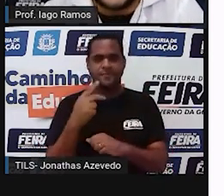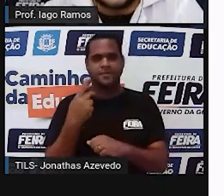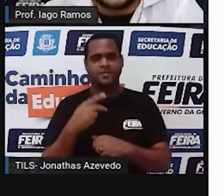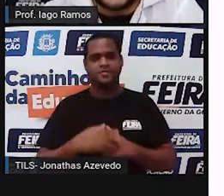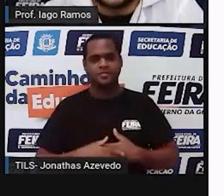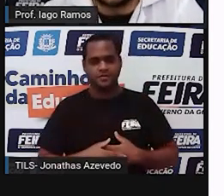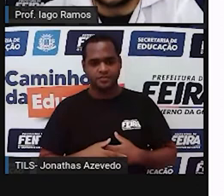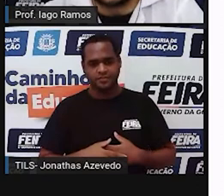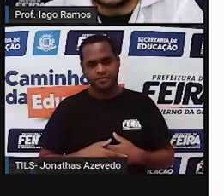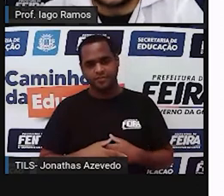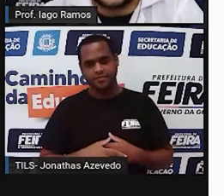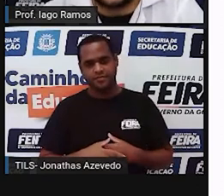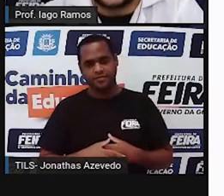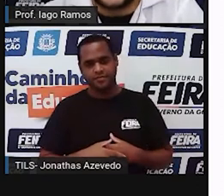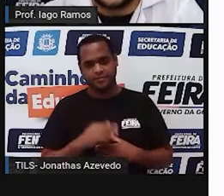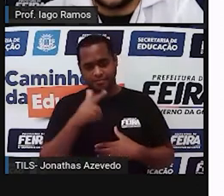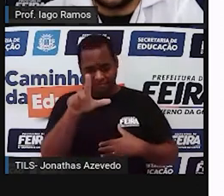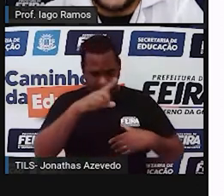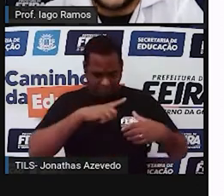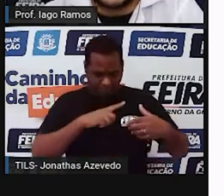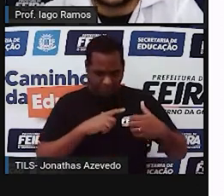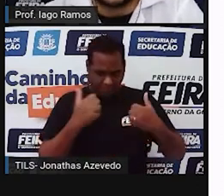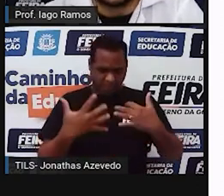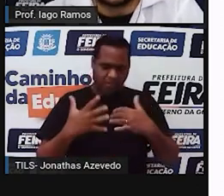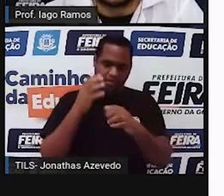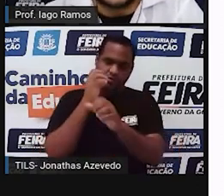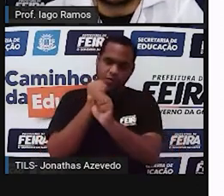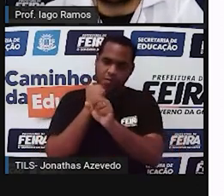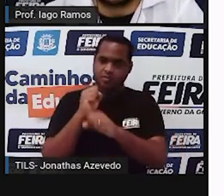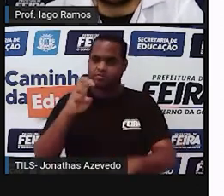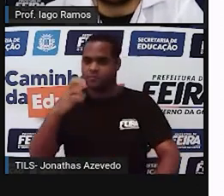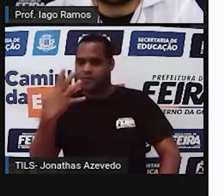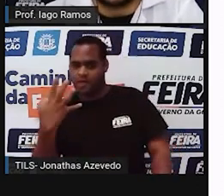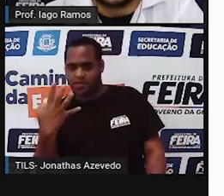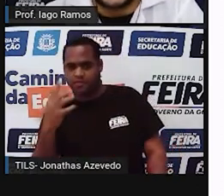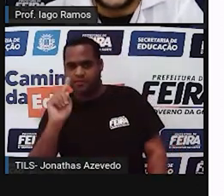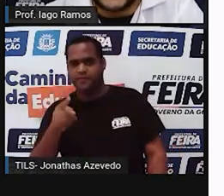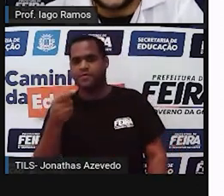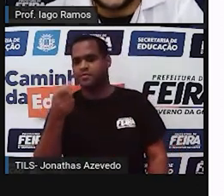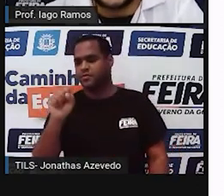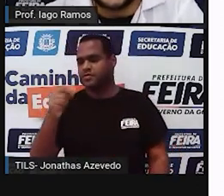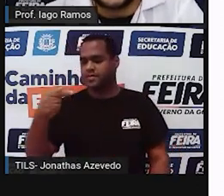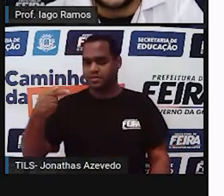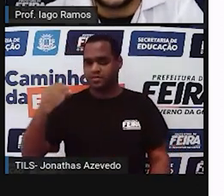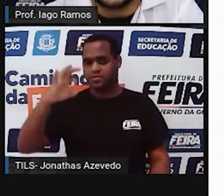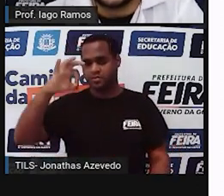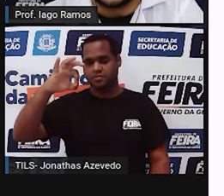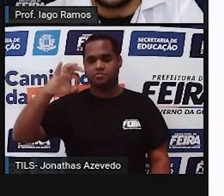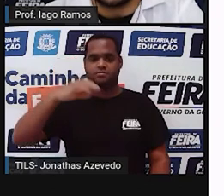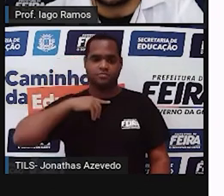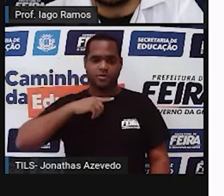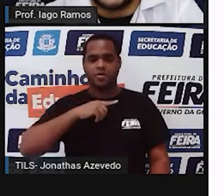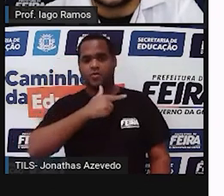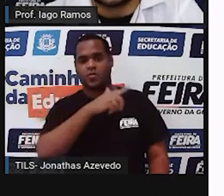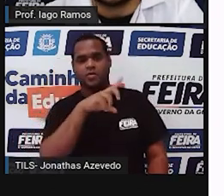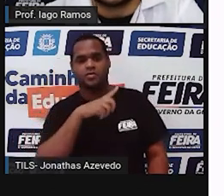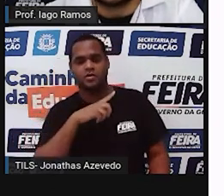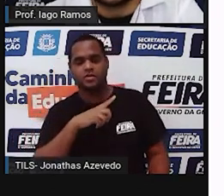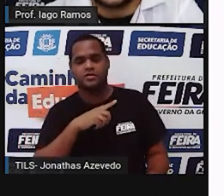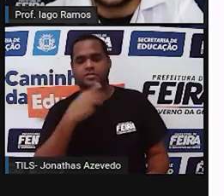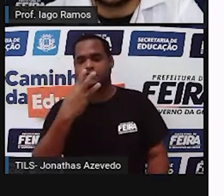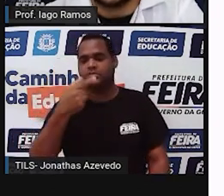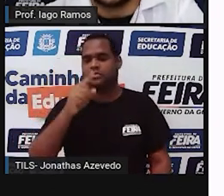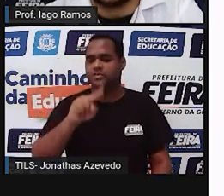e tem outros dois ângulos. Um mede 54,87 graus e o outro mede